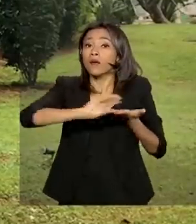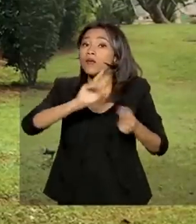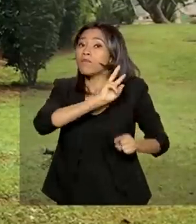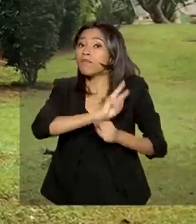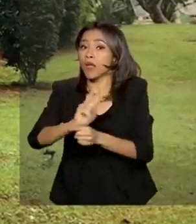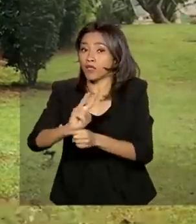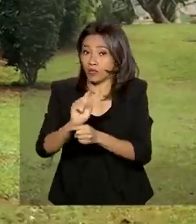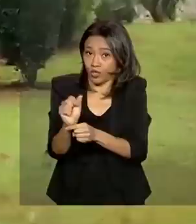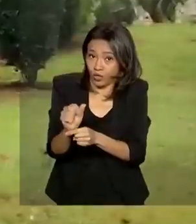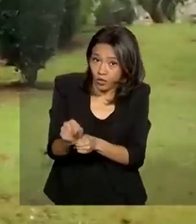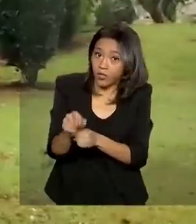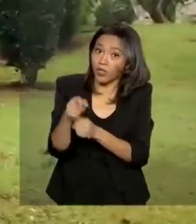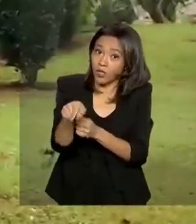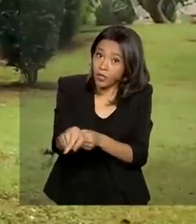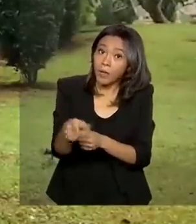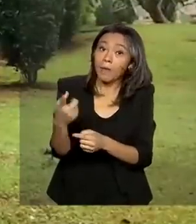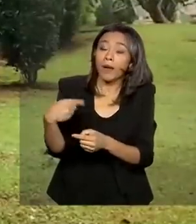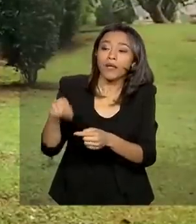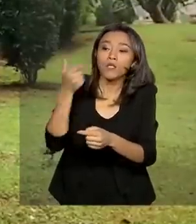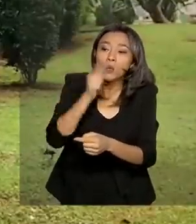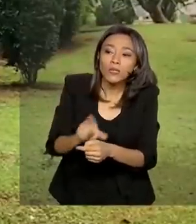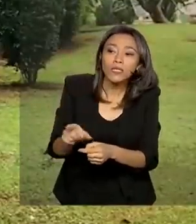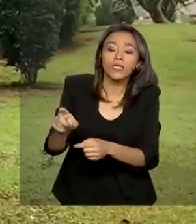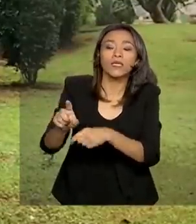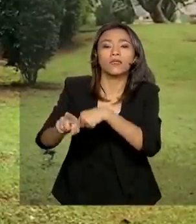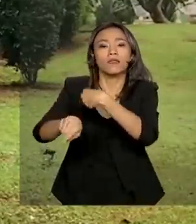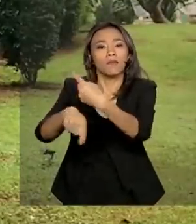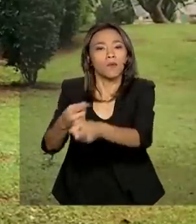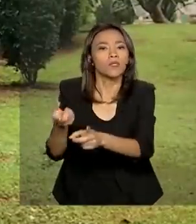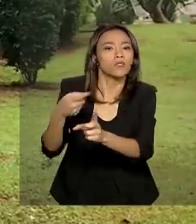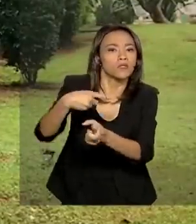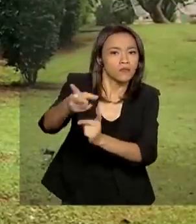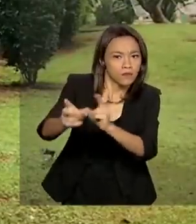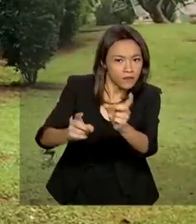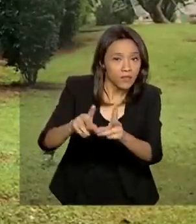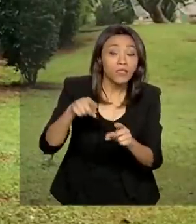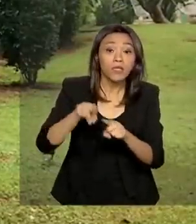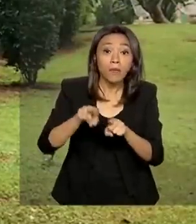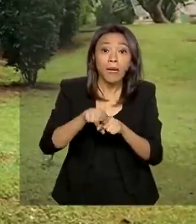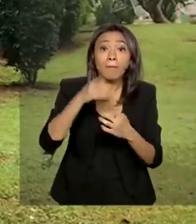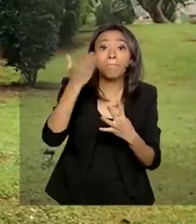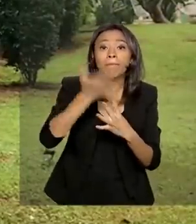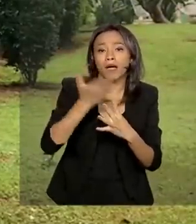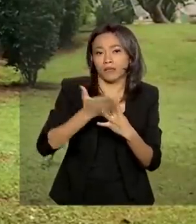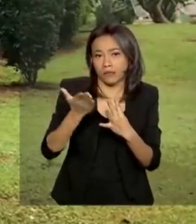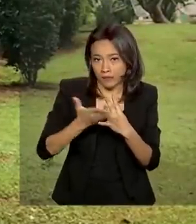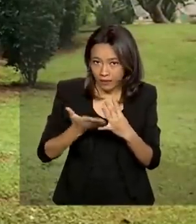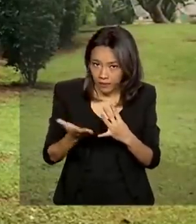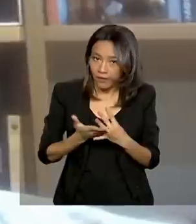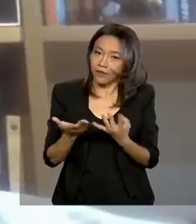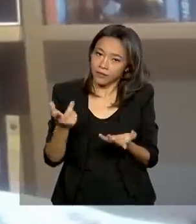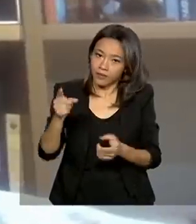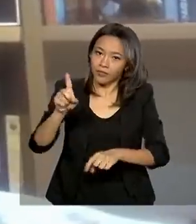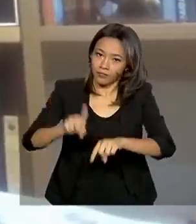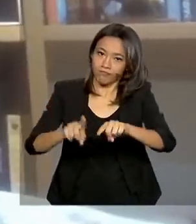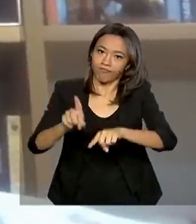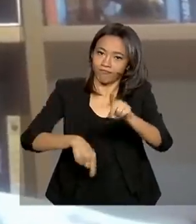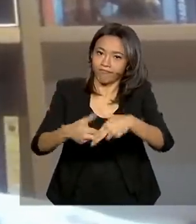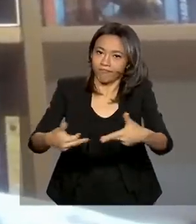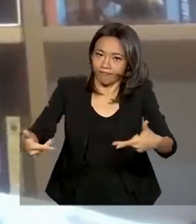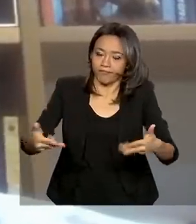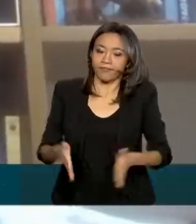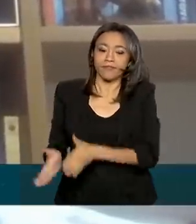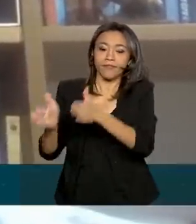para estocagem e comercialização e prorrogou parcelas de financiamentos de produtos. Criamos também